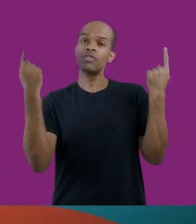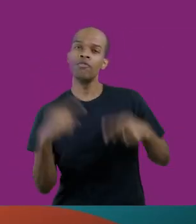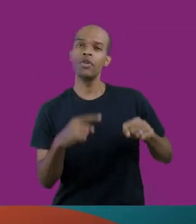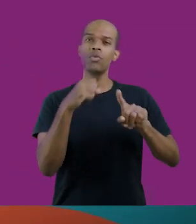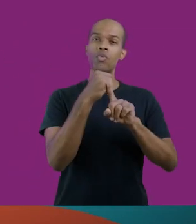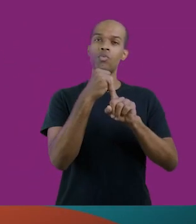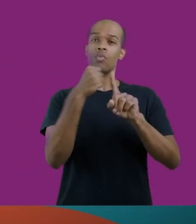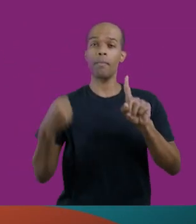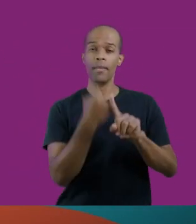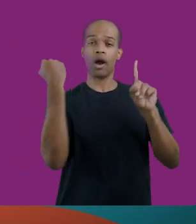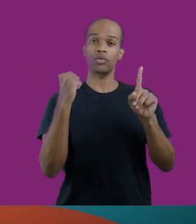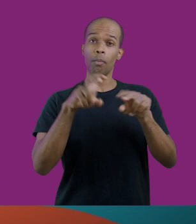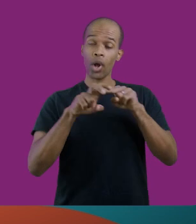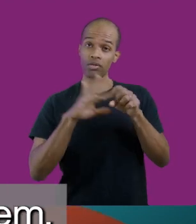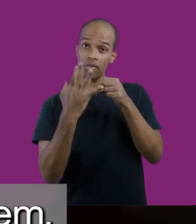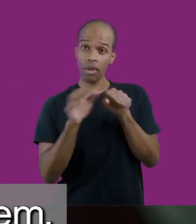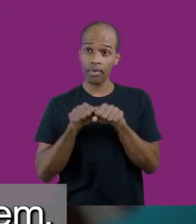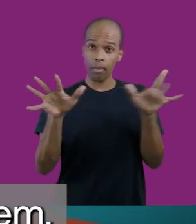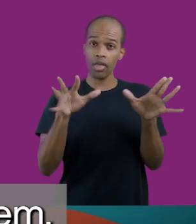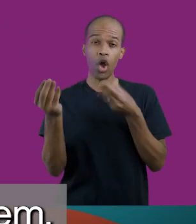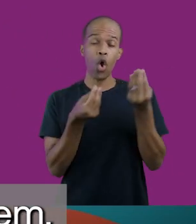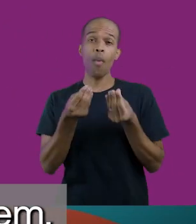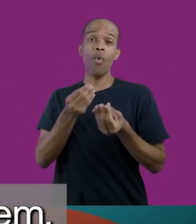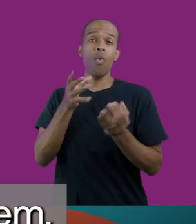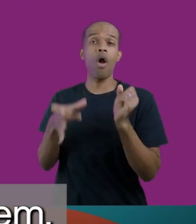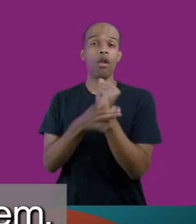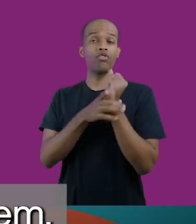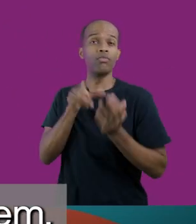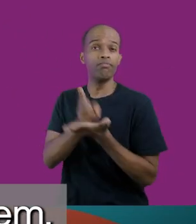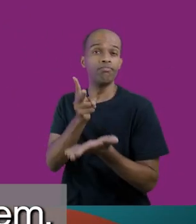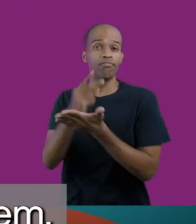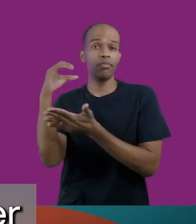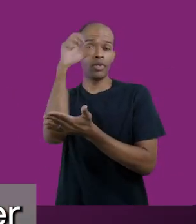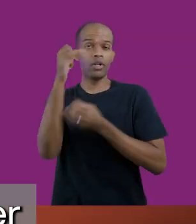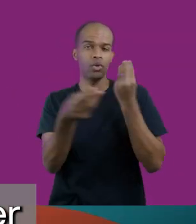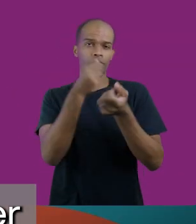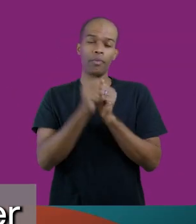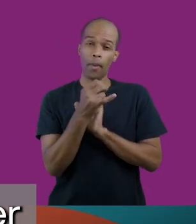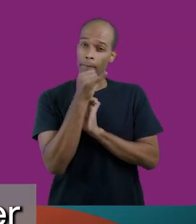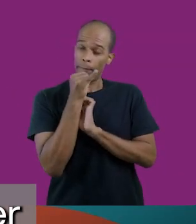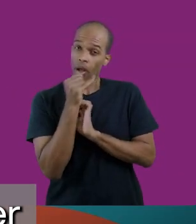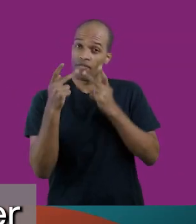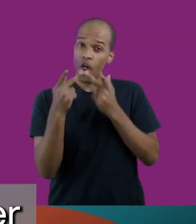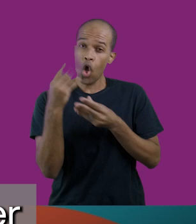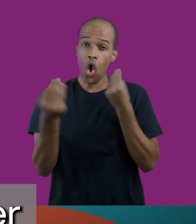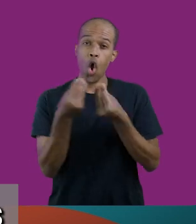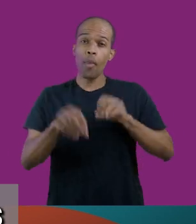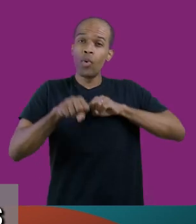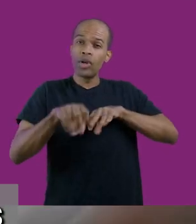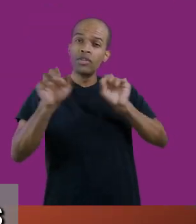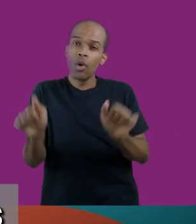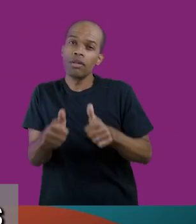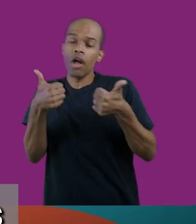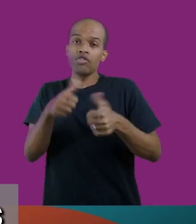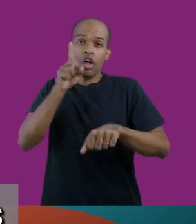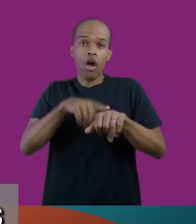impacto e os desafios trazidos pela pandemia para garantir a continuidade na aprendizagem. Falamos, por exemplo, sobre como manter a